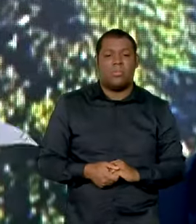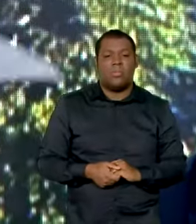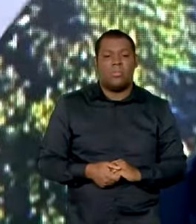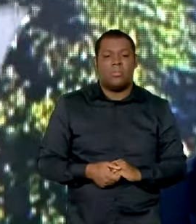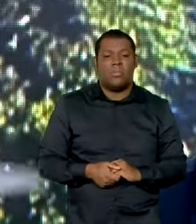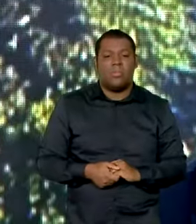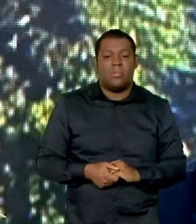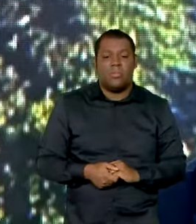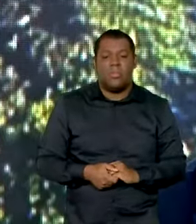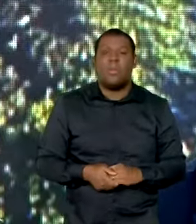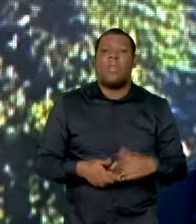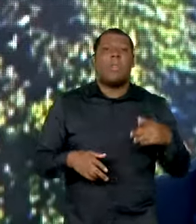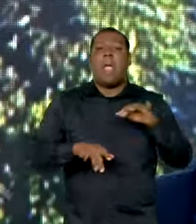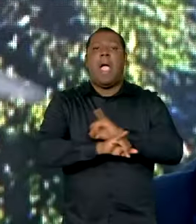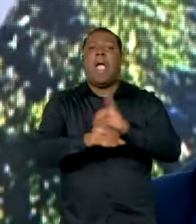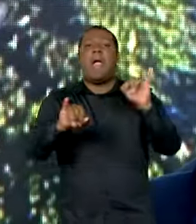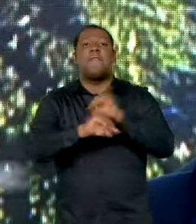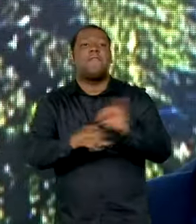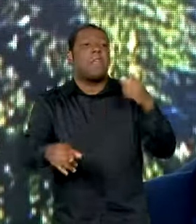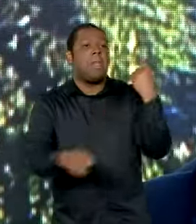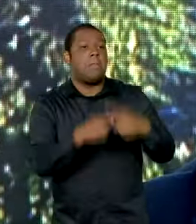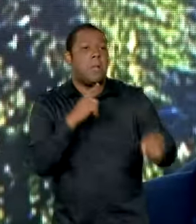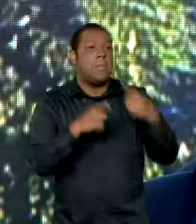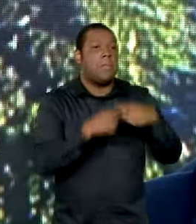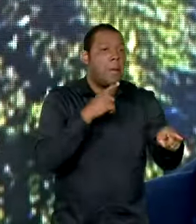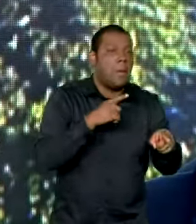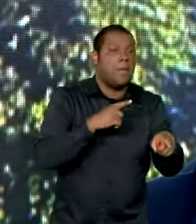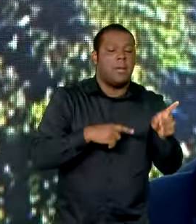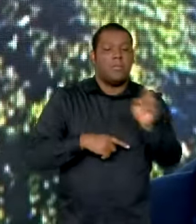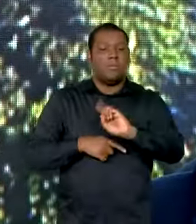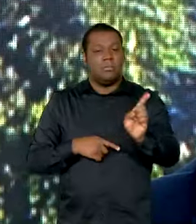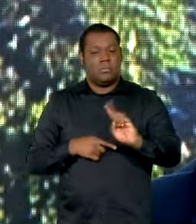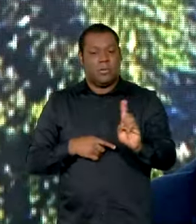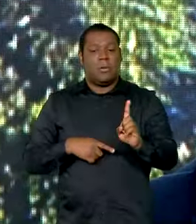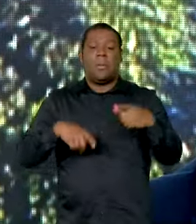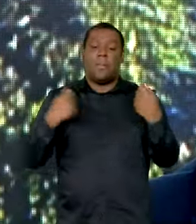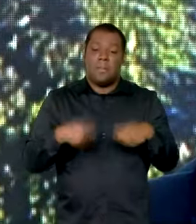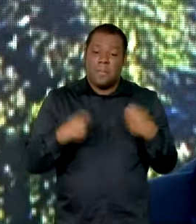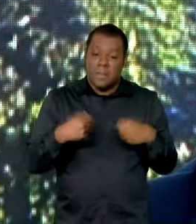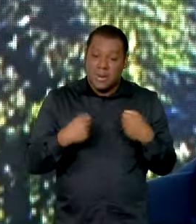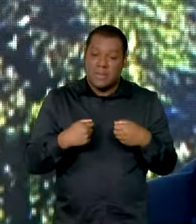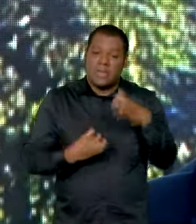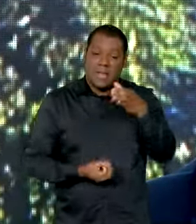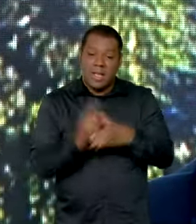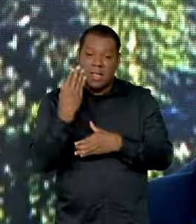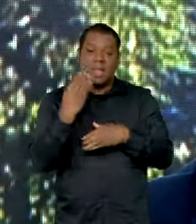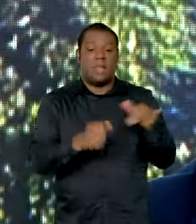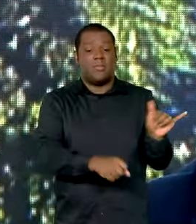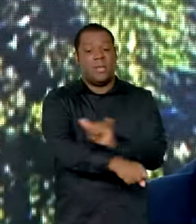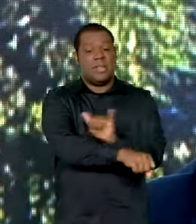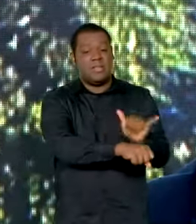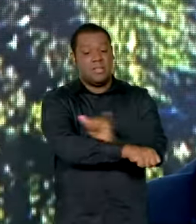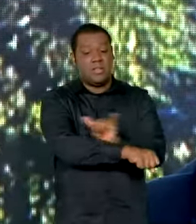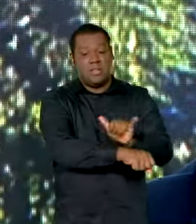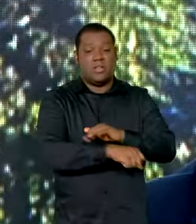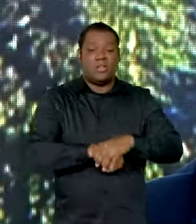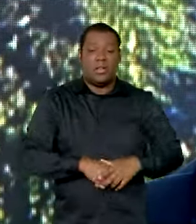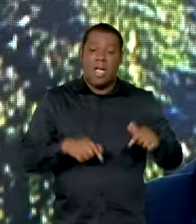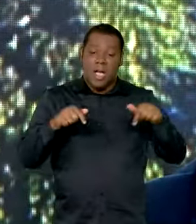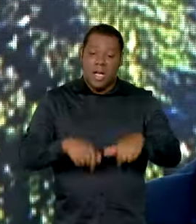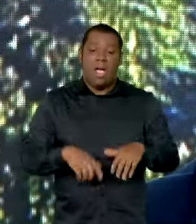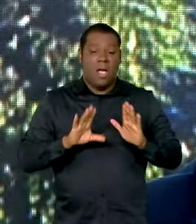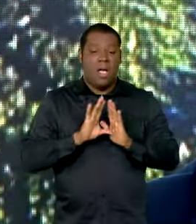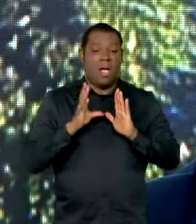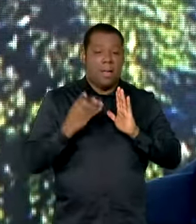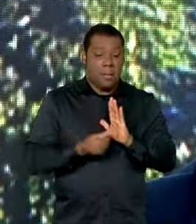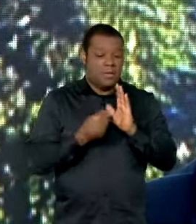dizer o que não pode fazer, é preciso criar o como pode ser feito. E a Amazônia é